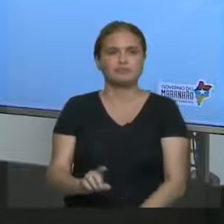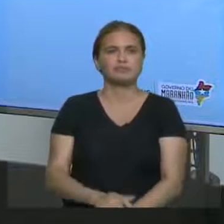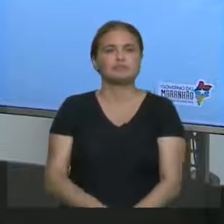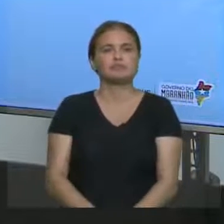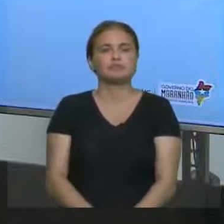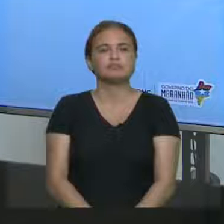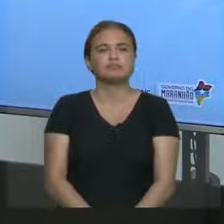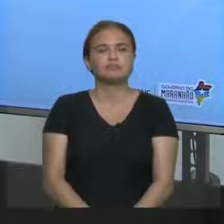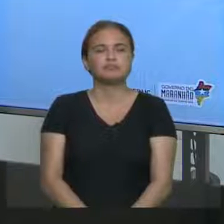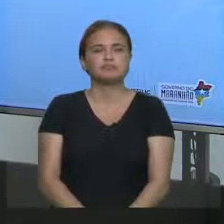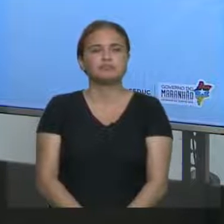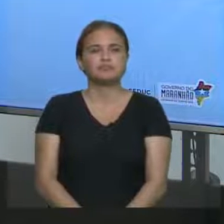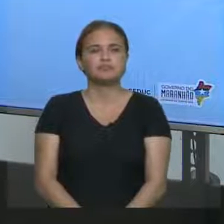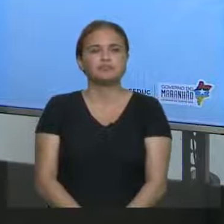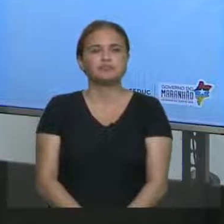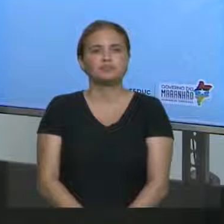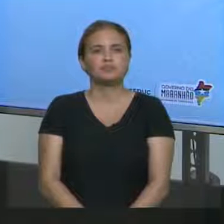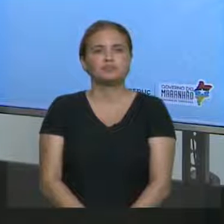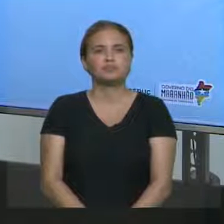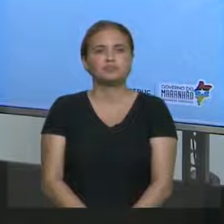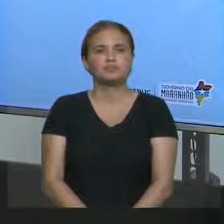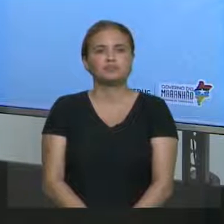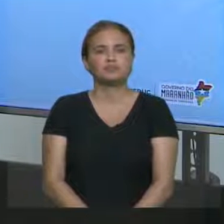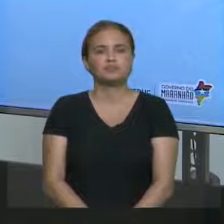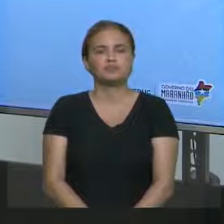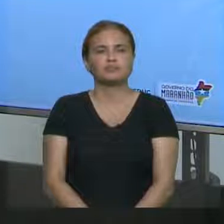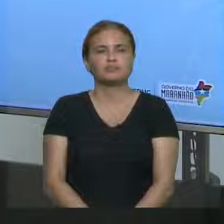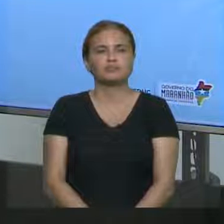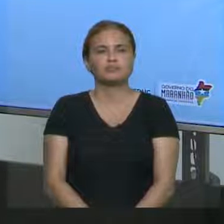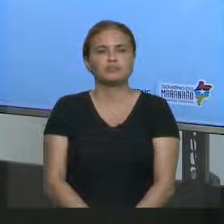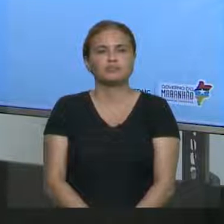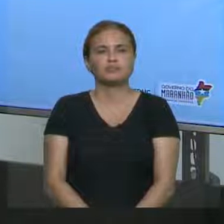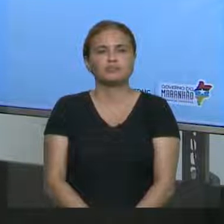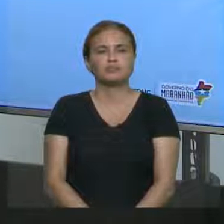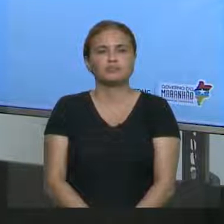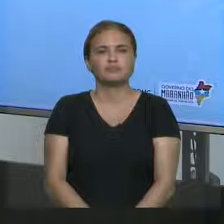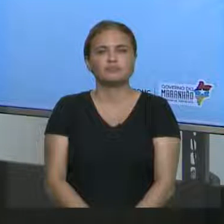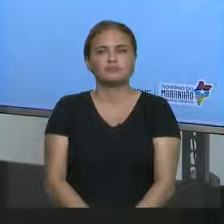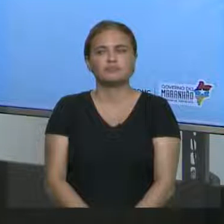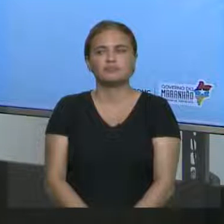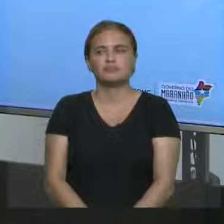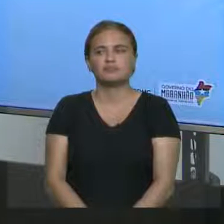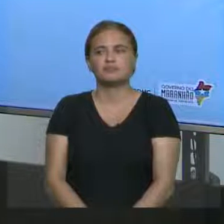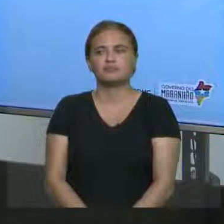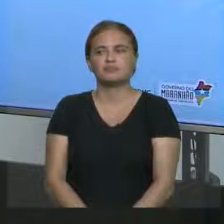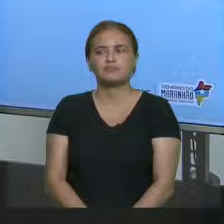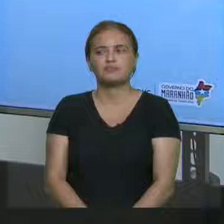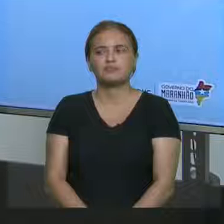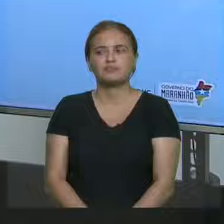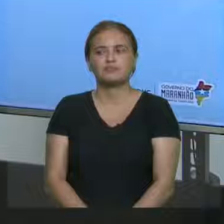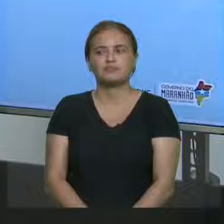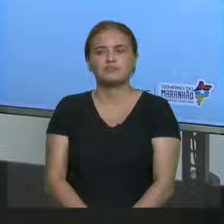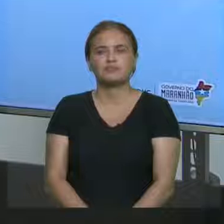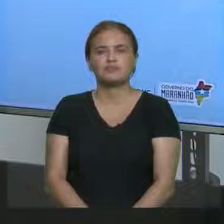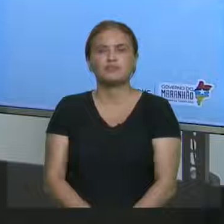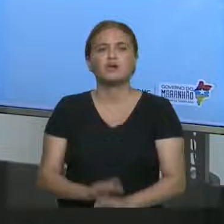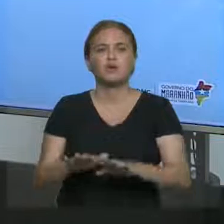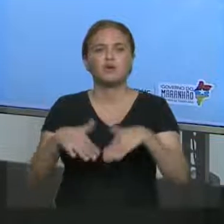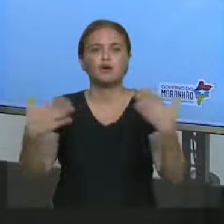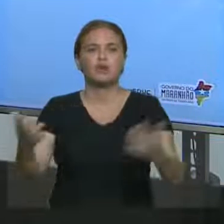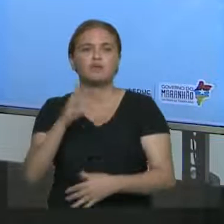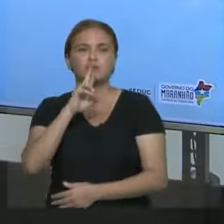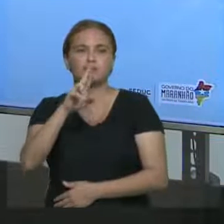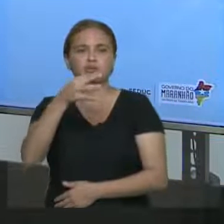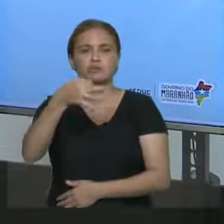C, does, read, letra D, do, reads, letra E, is, got. E aí, qual a opção correta?